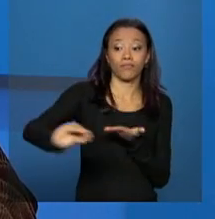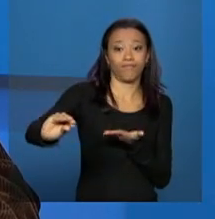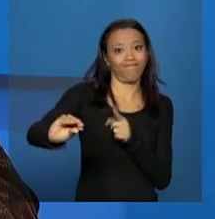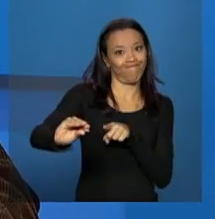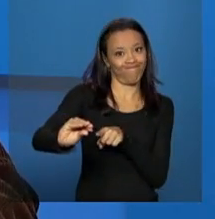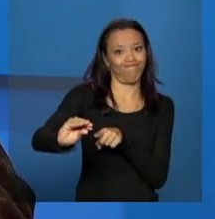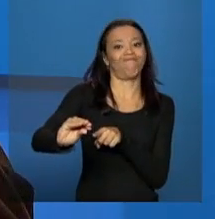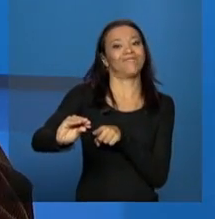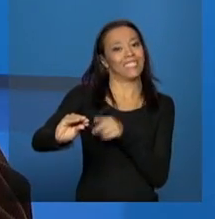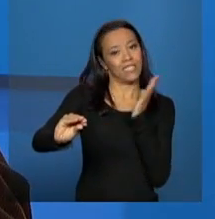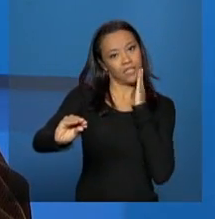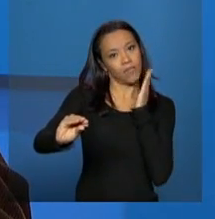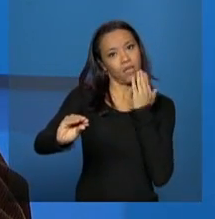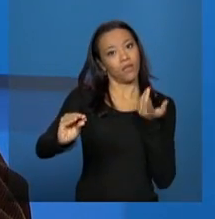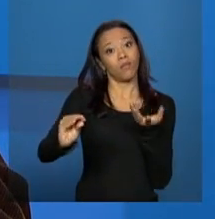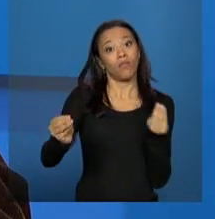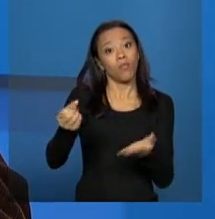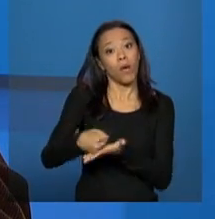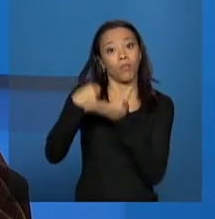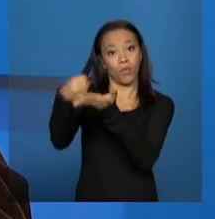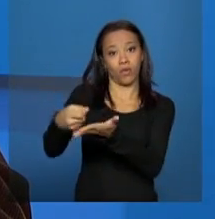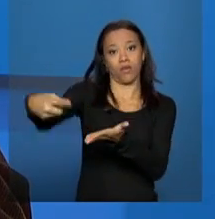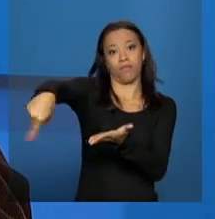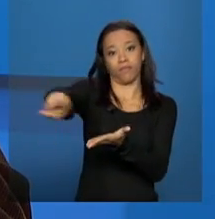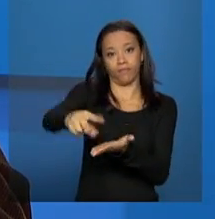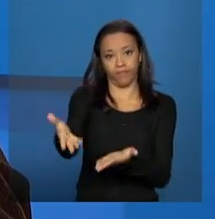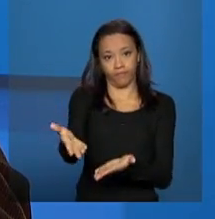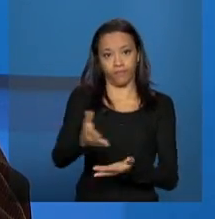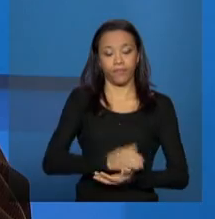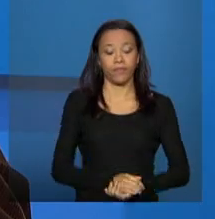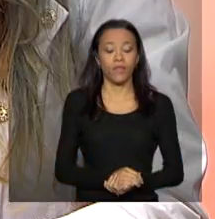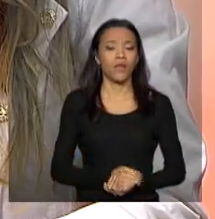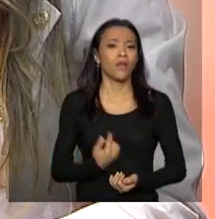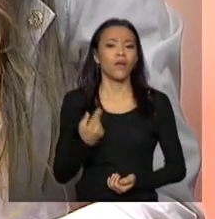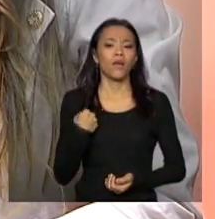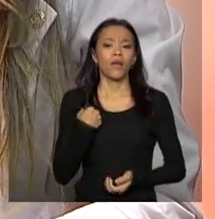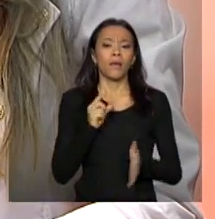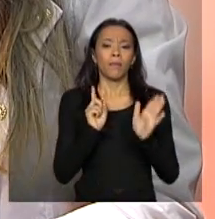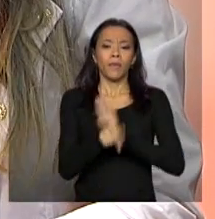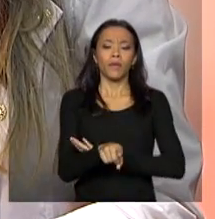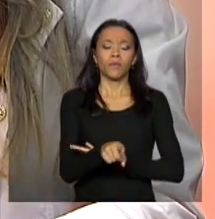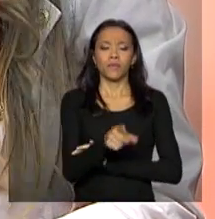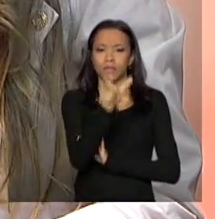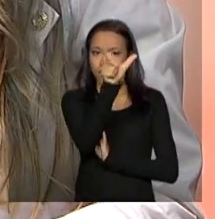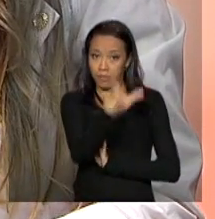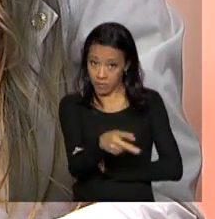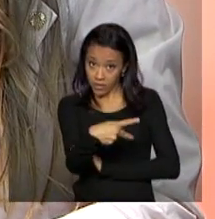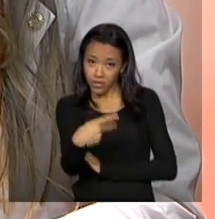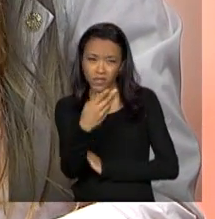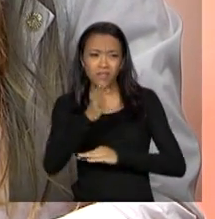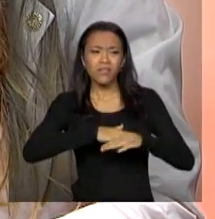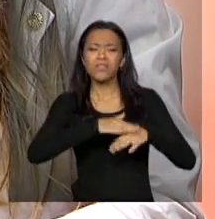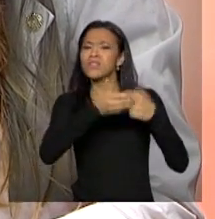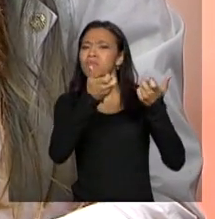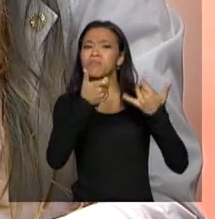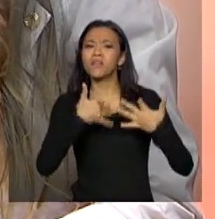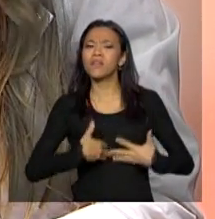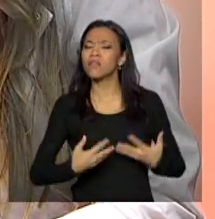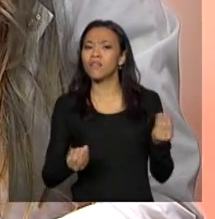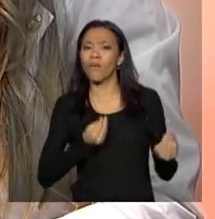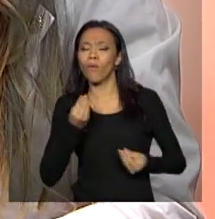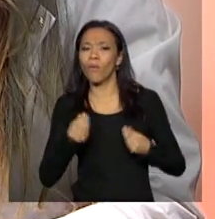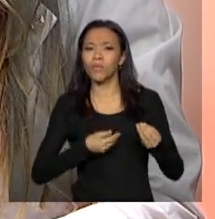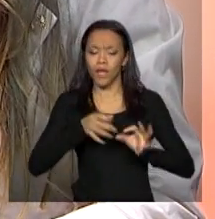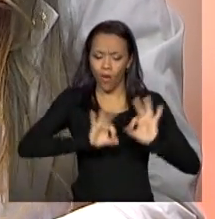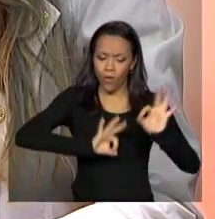e dar conta dessa demanda toda que aparece. E, presidente, por favor, explica para a gente como é que está estruturado